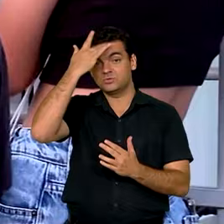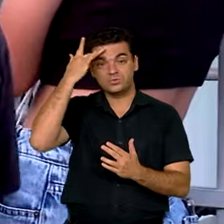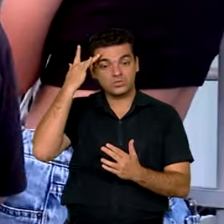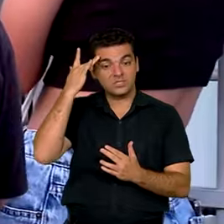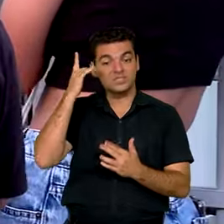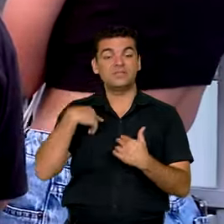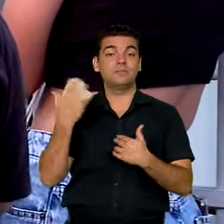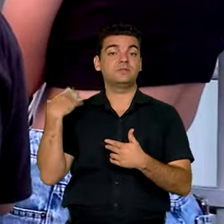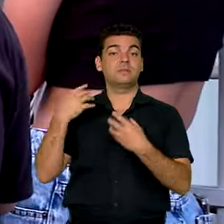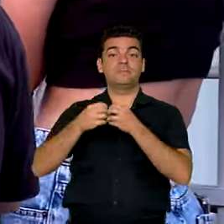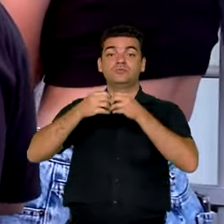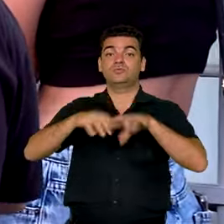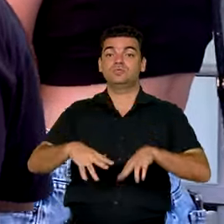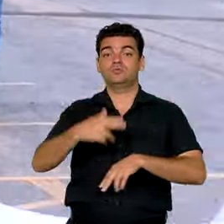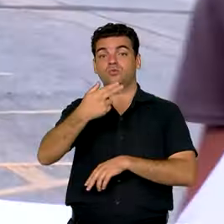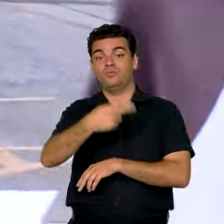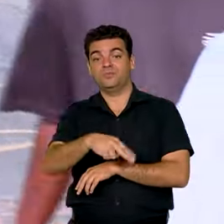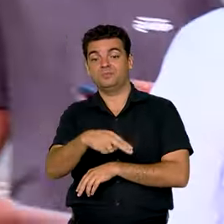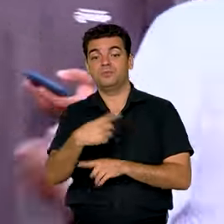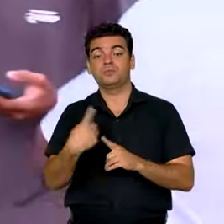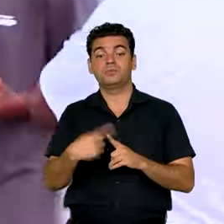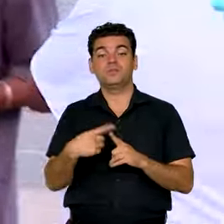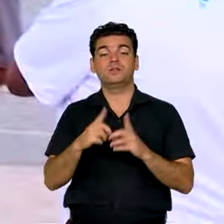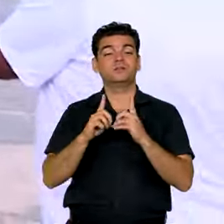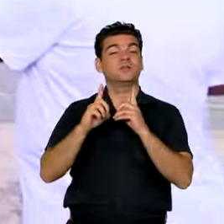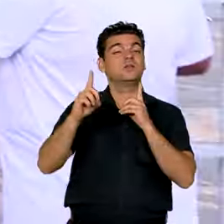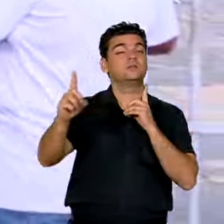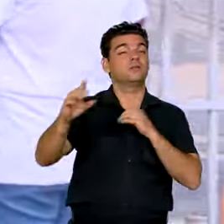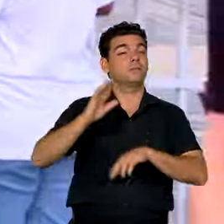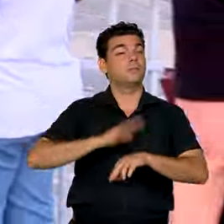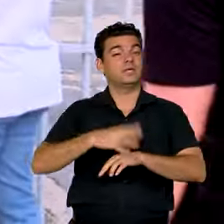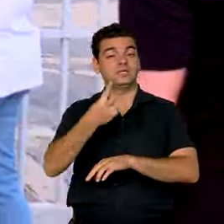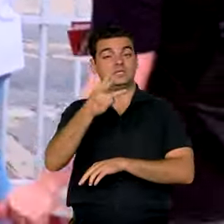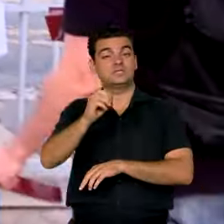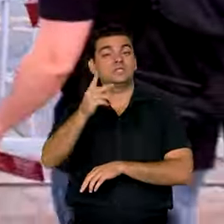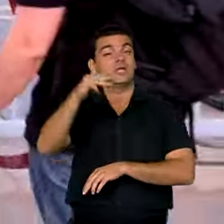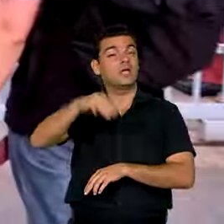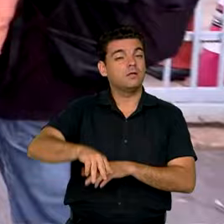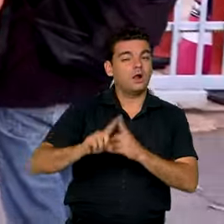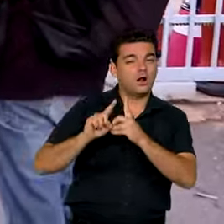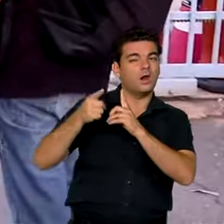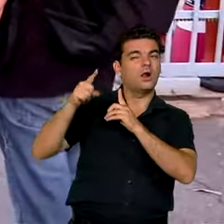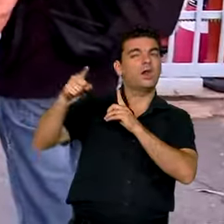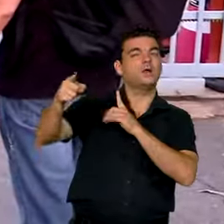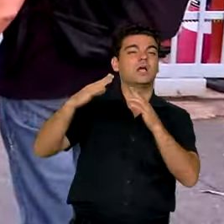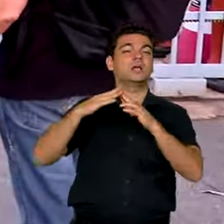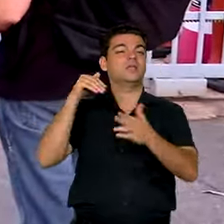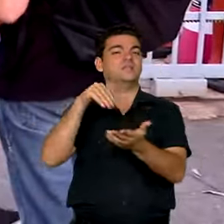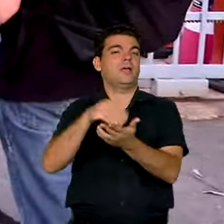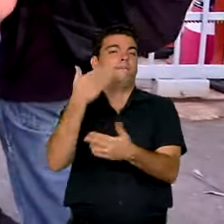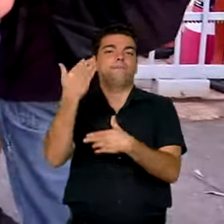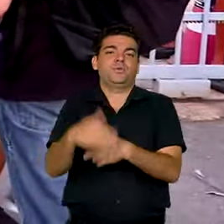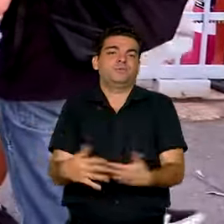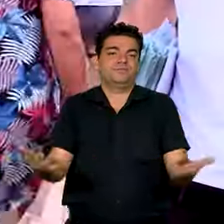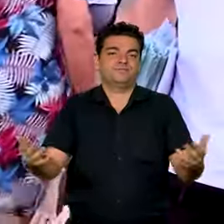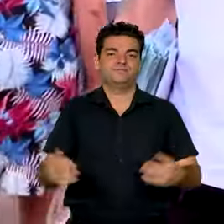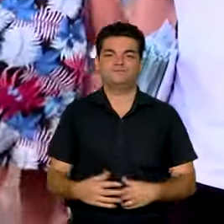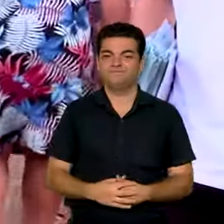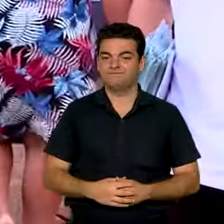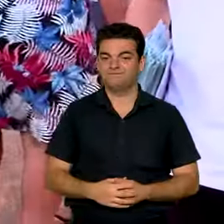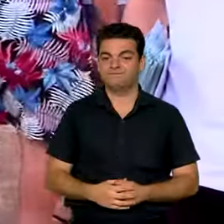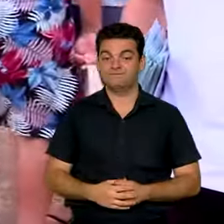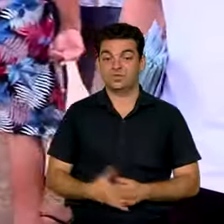que foram prejudicados em novembro pela distância de mais de 30 quilômetros entre suas casas e os locais de prova.